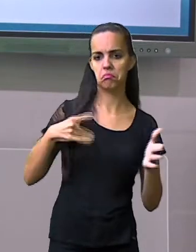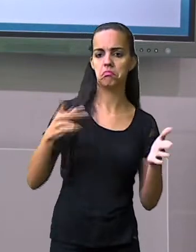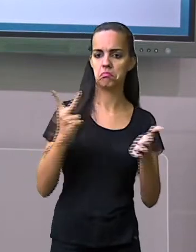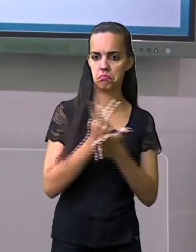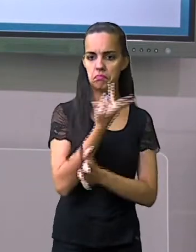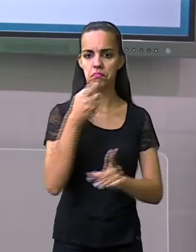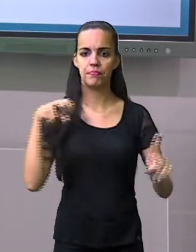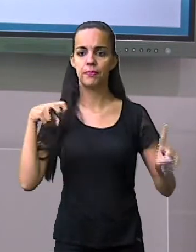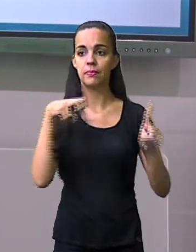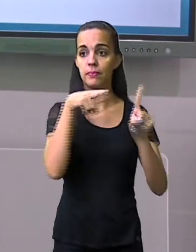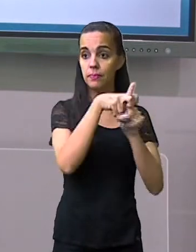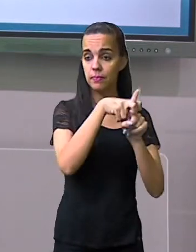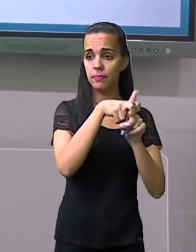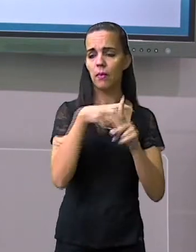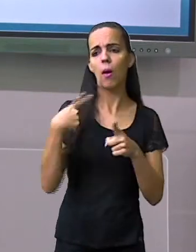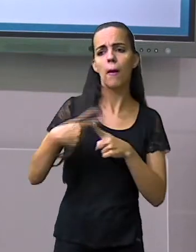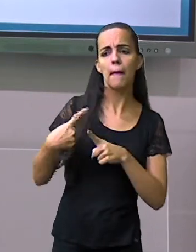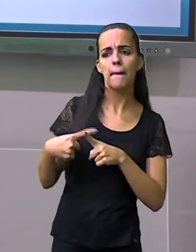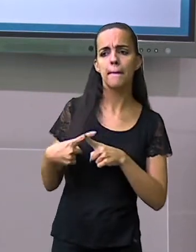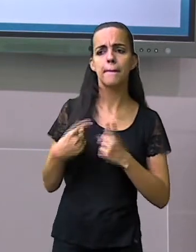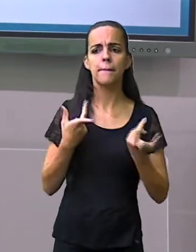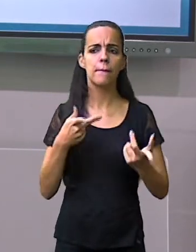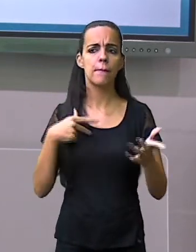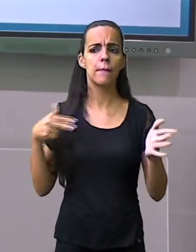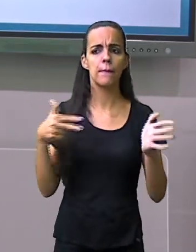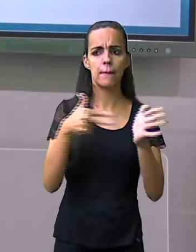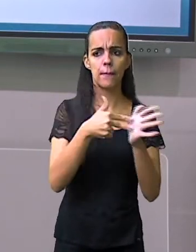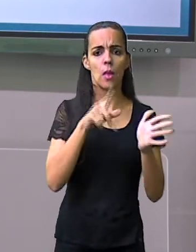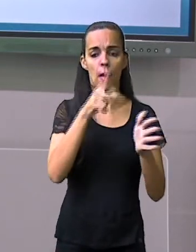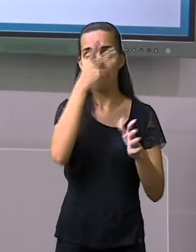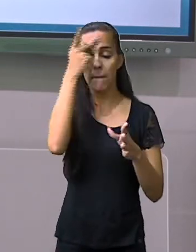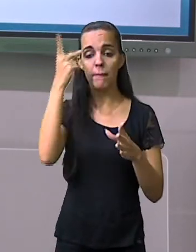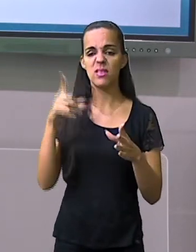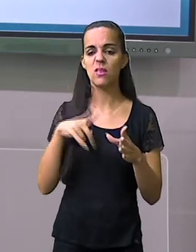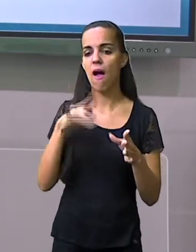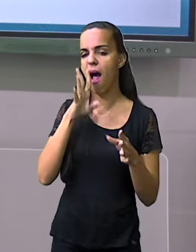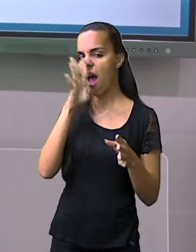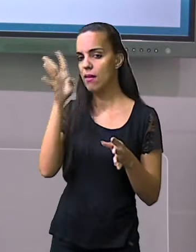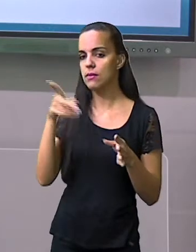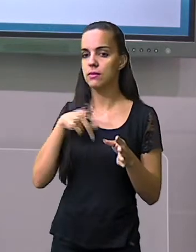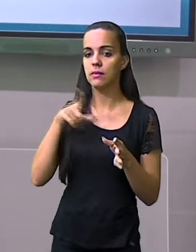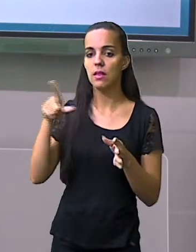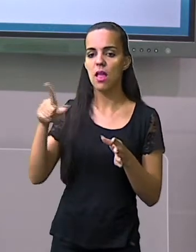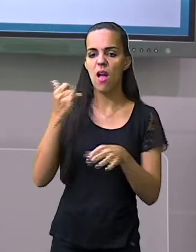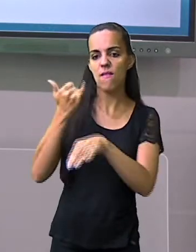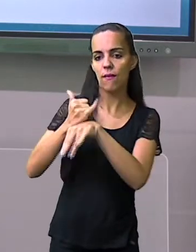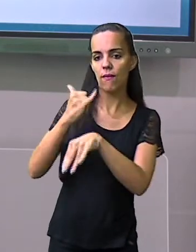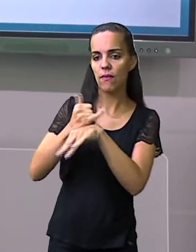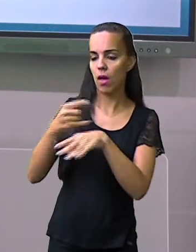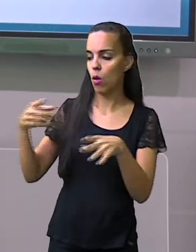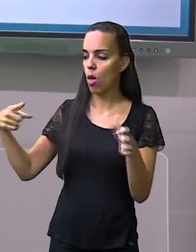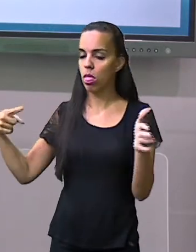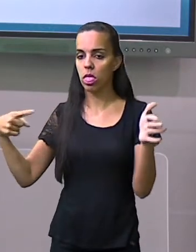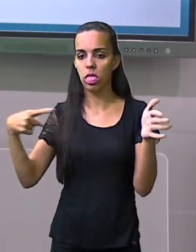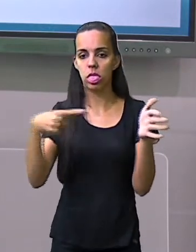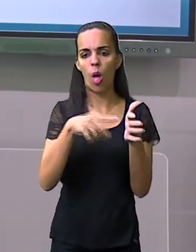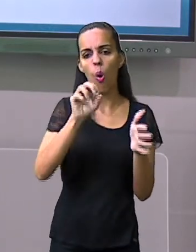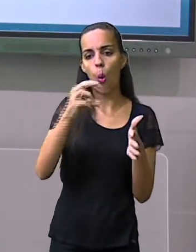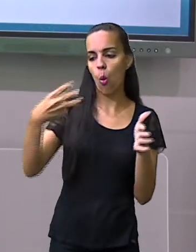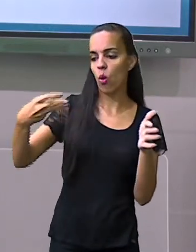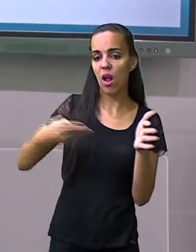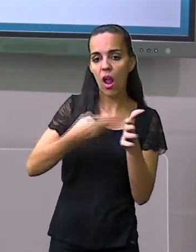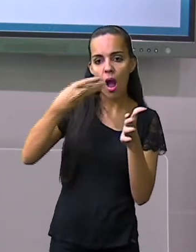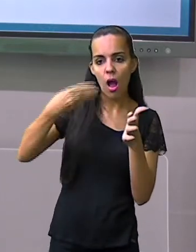inserir algo ali, né, algum objeto de ferro, ou se você colocar ali vários